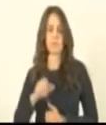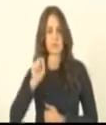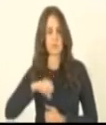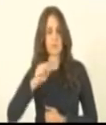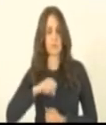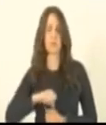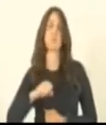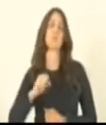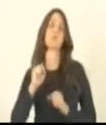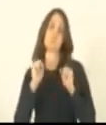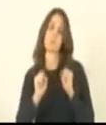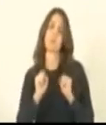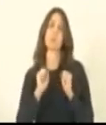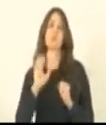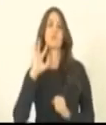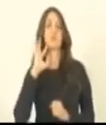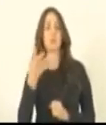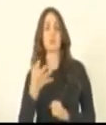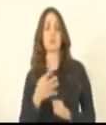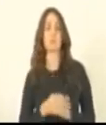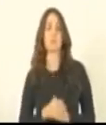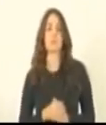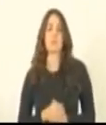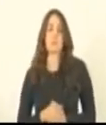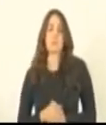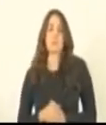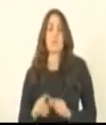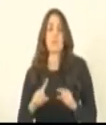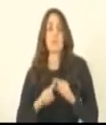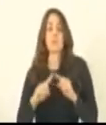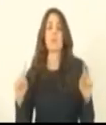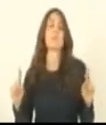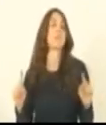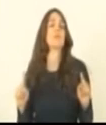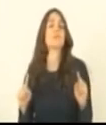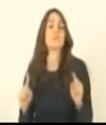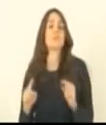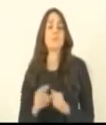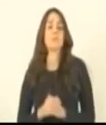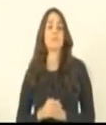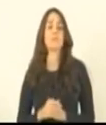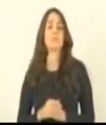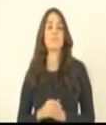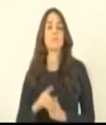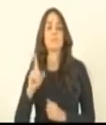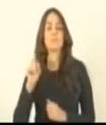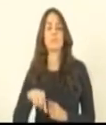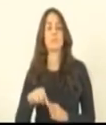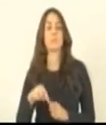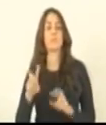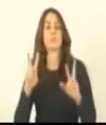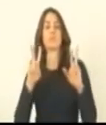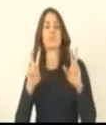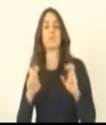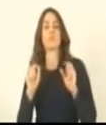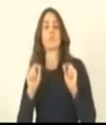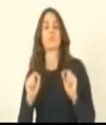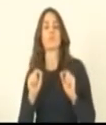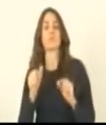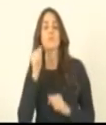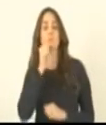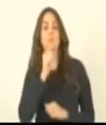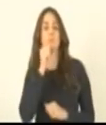sim, uma saída, caso não haja outra, deputada Janete. Mas como se trata de uma questão referente às